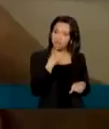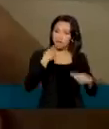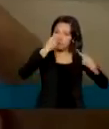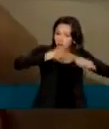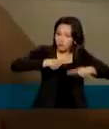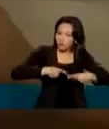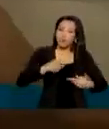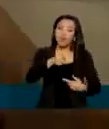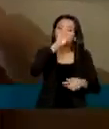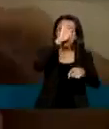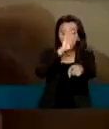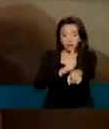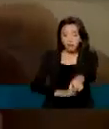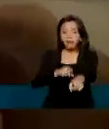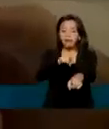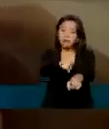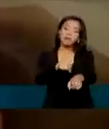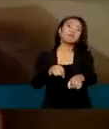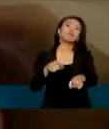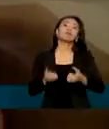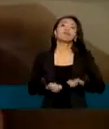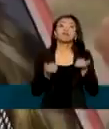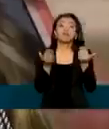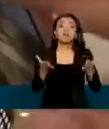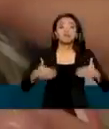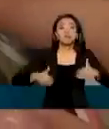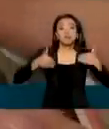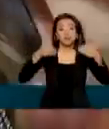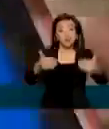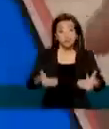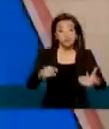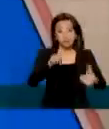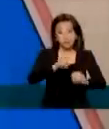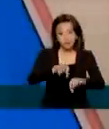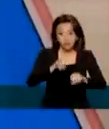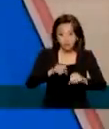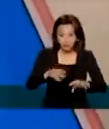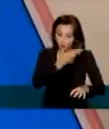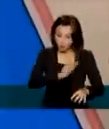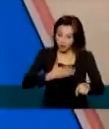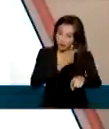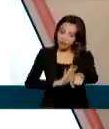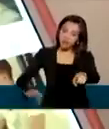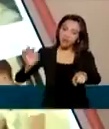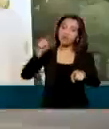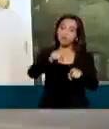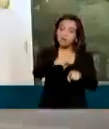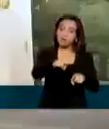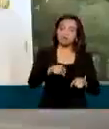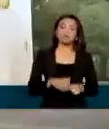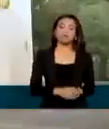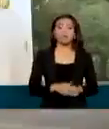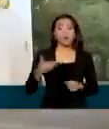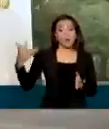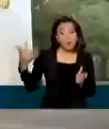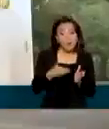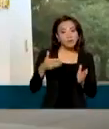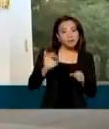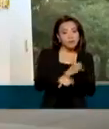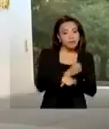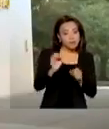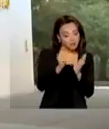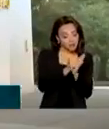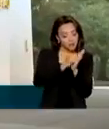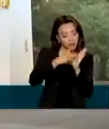de forma gratuita no site oficial do governo federal e nas lojas das plataformas de aplicativos. Com a ferramenta, ainda é